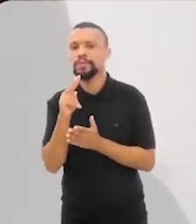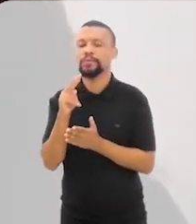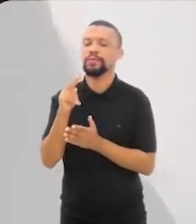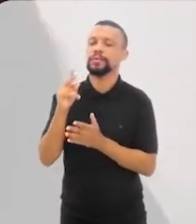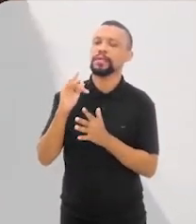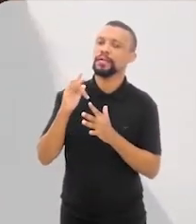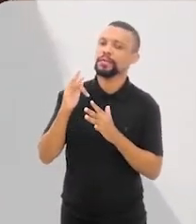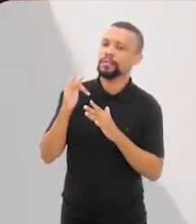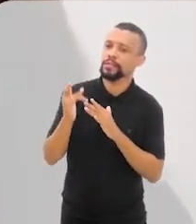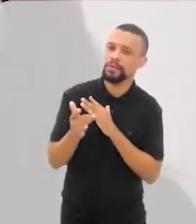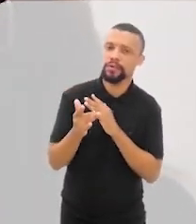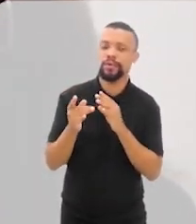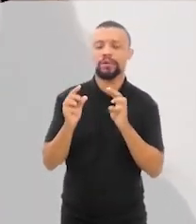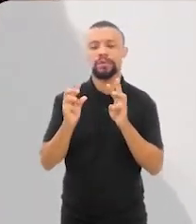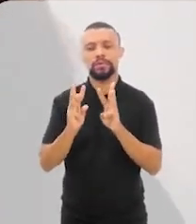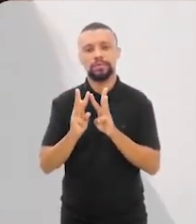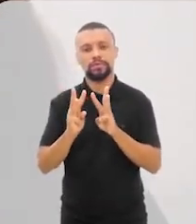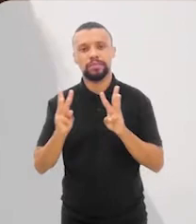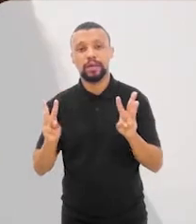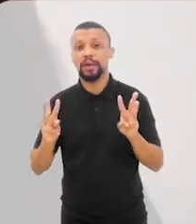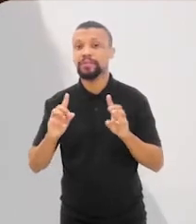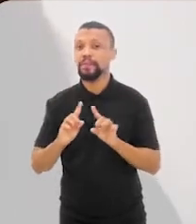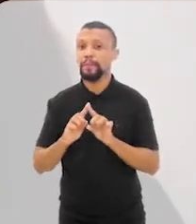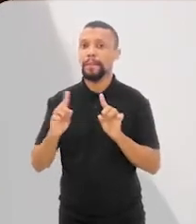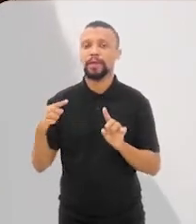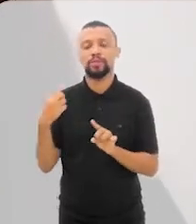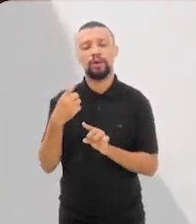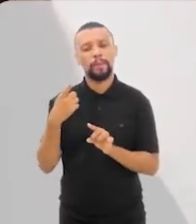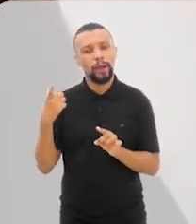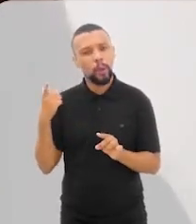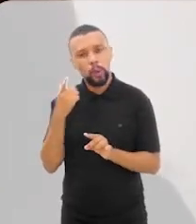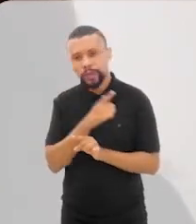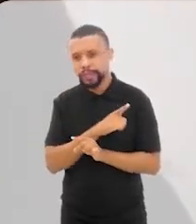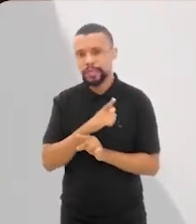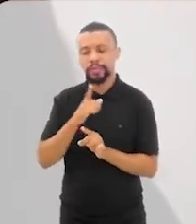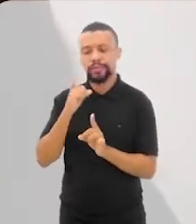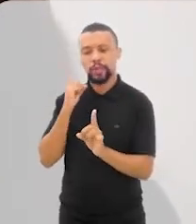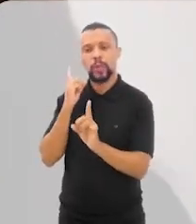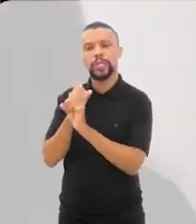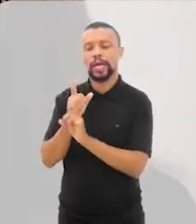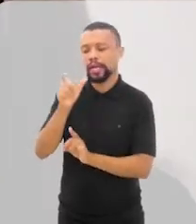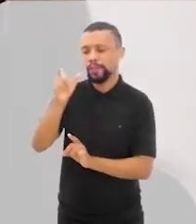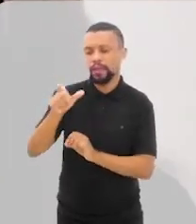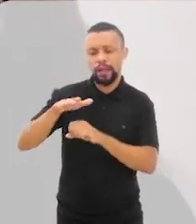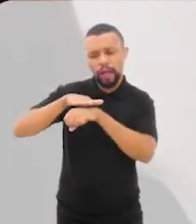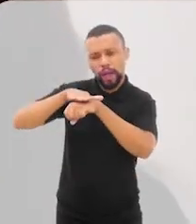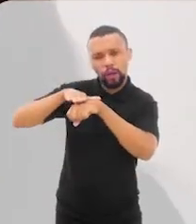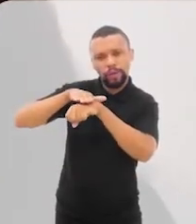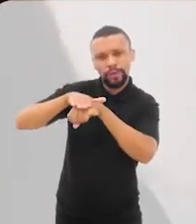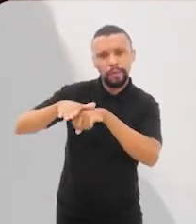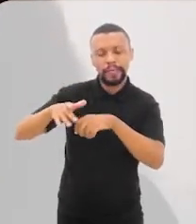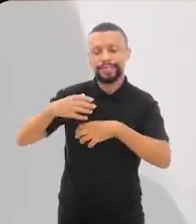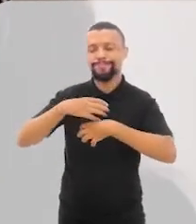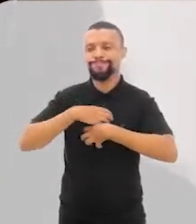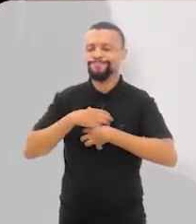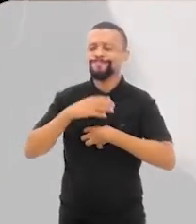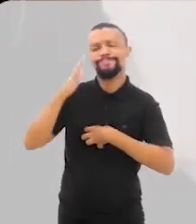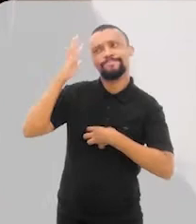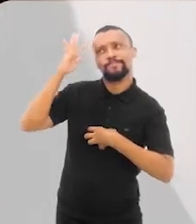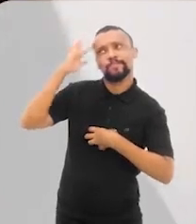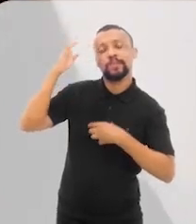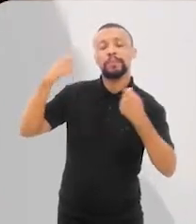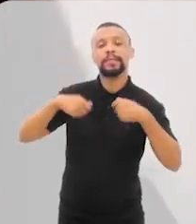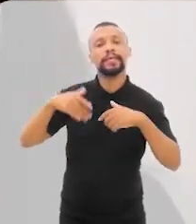existe nas redes sociais, olhando o que existe nos sites, mas, na hora que a gente chegar lá para conversar com aquela pessoa, para que ele se